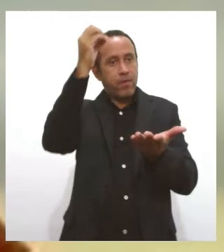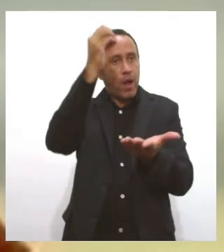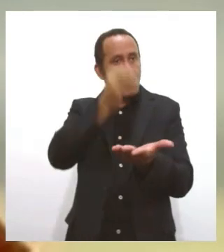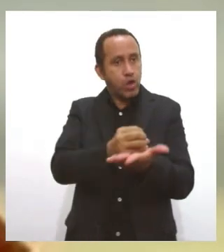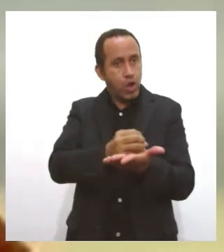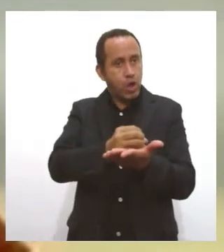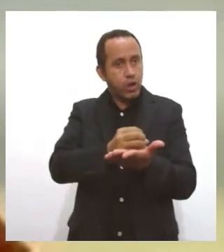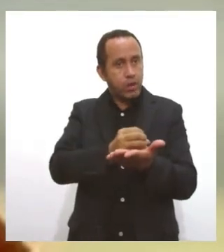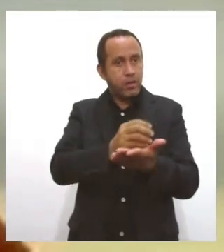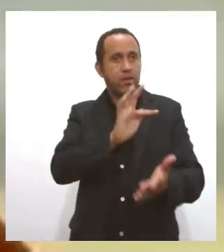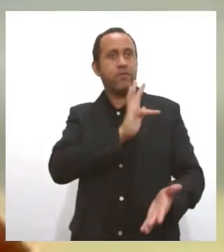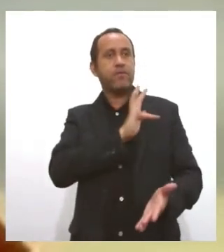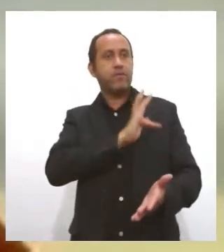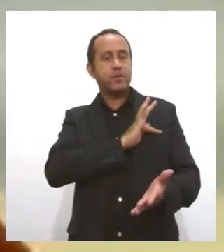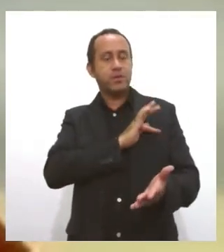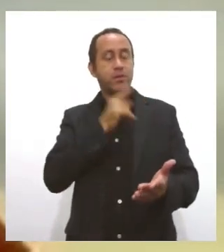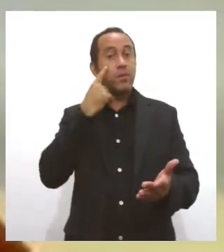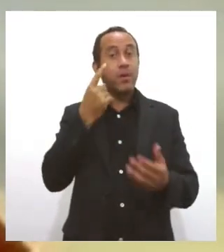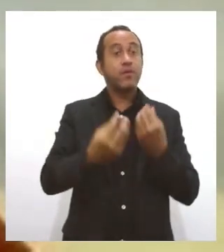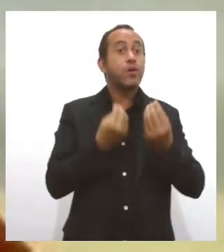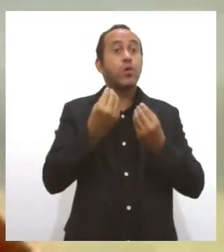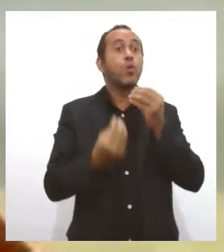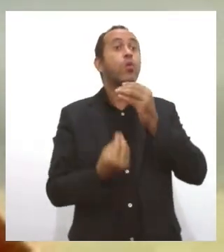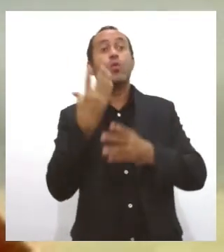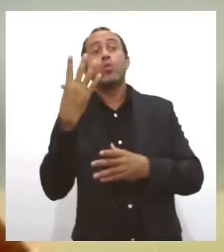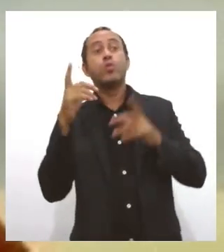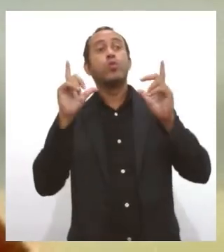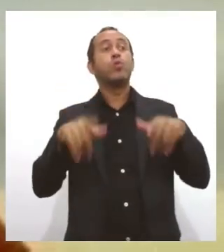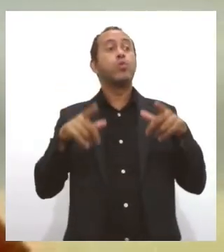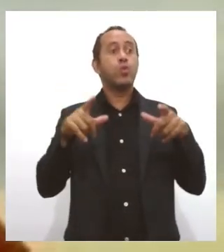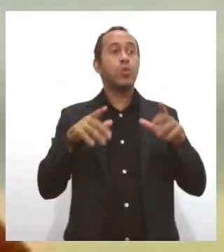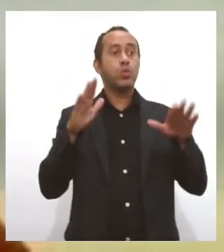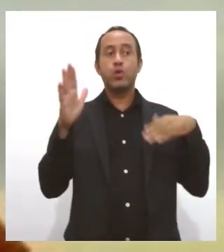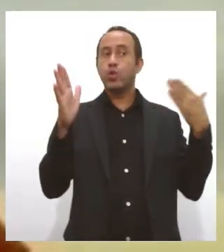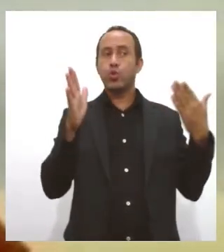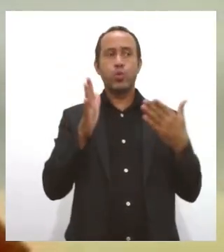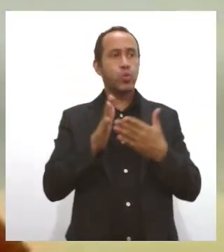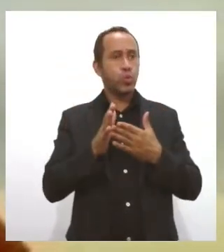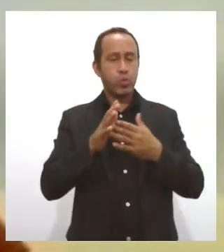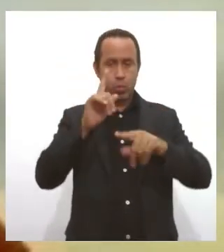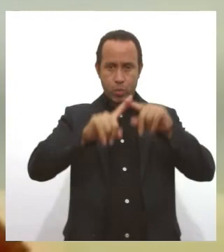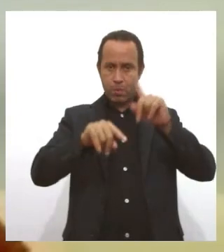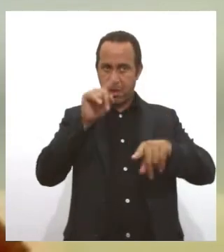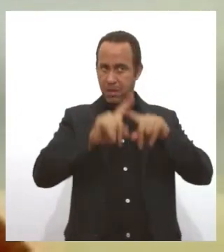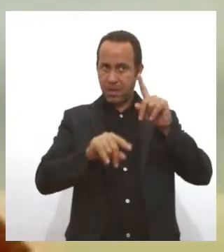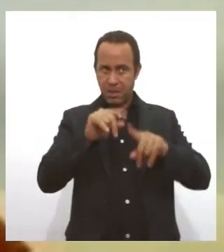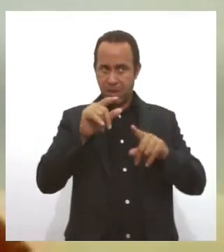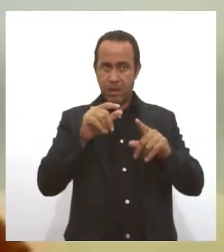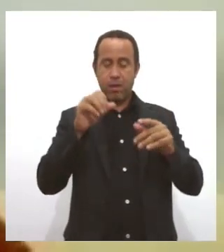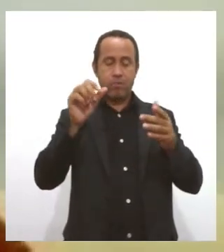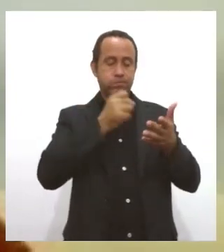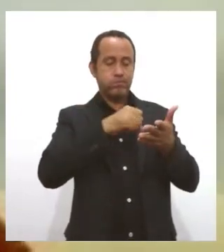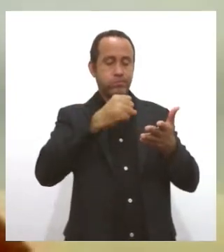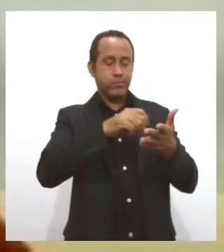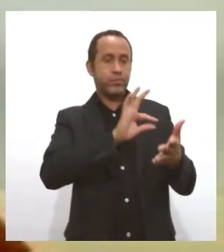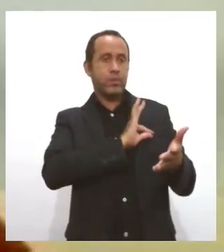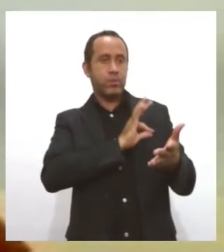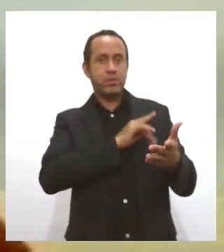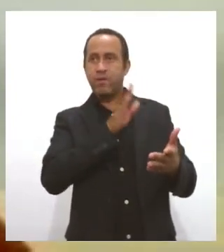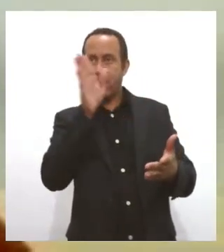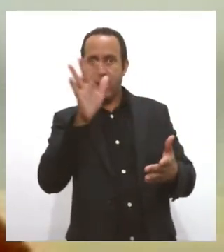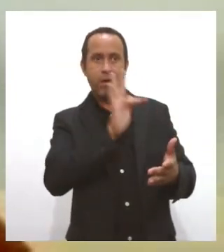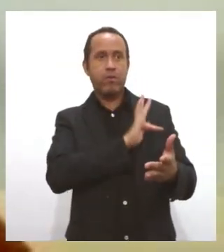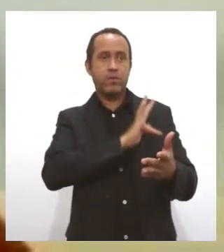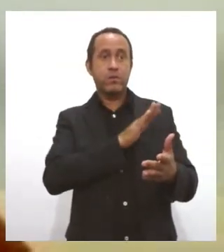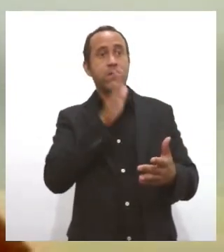gente saber a procedência desse produto e toda a cadeia produtiva, ela é notificada e emitido